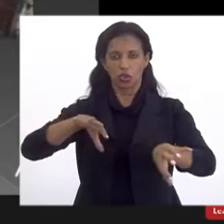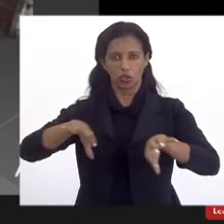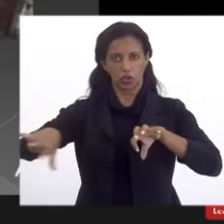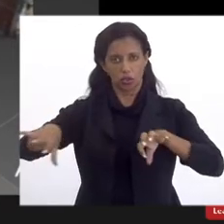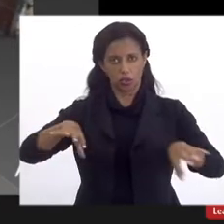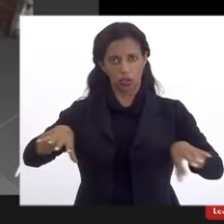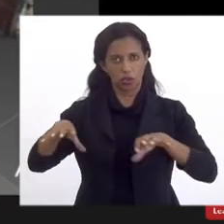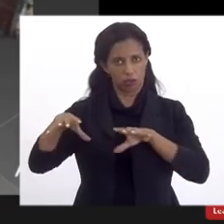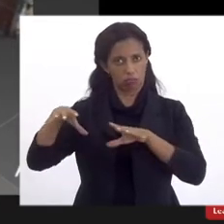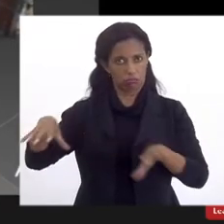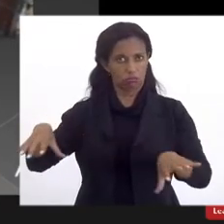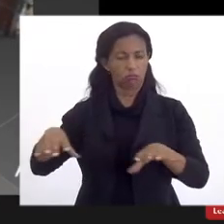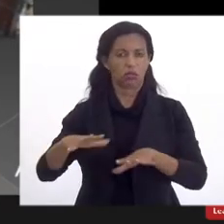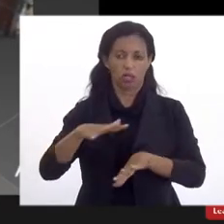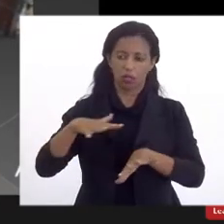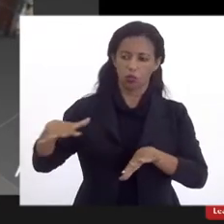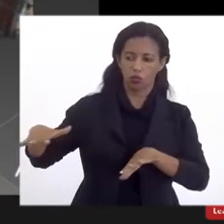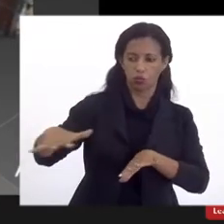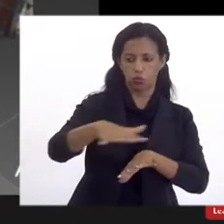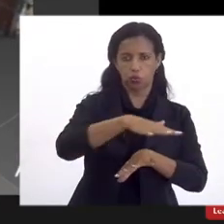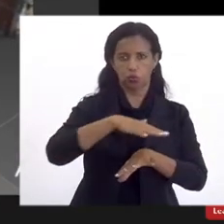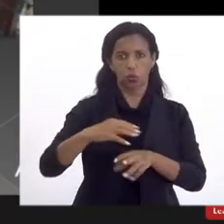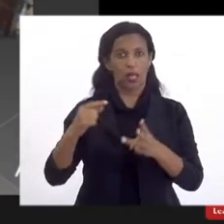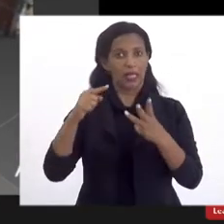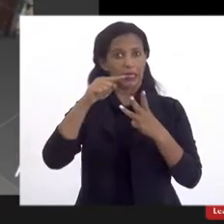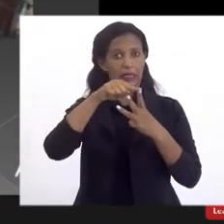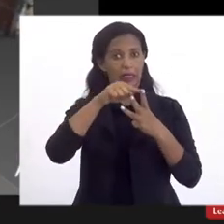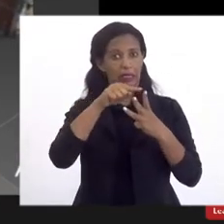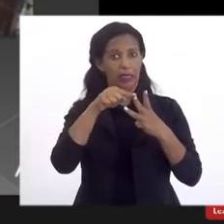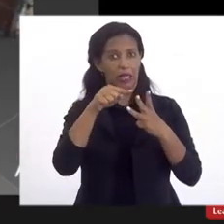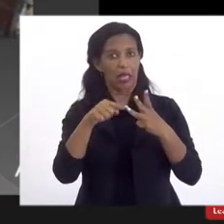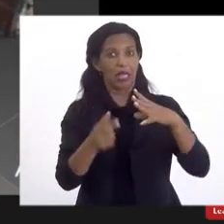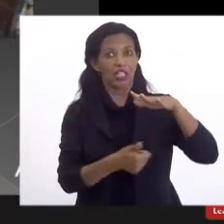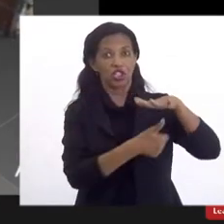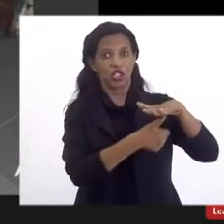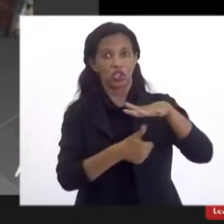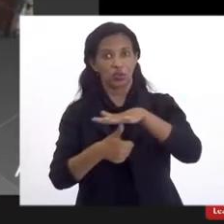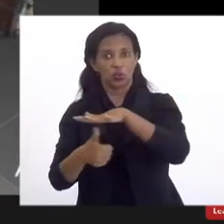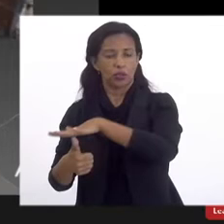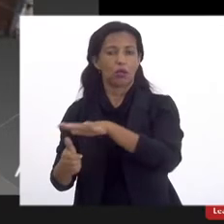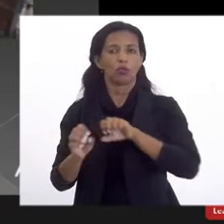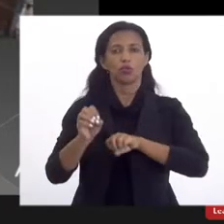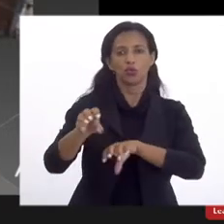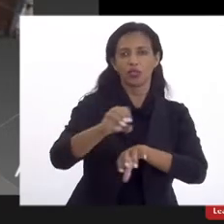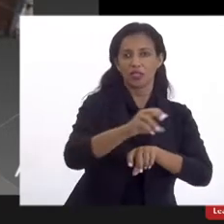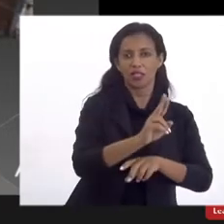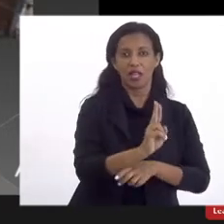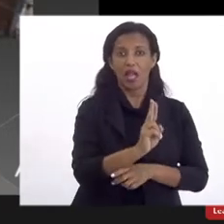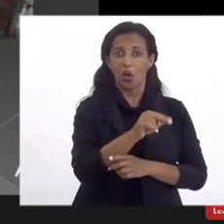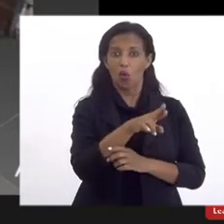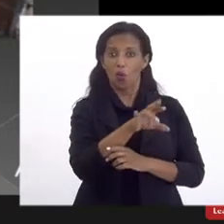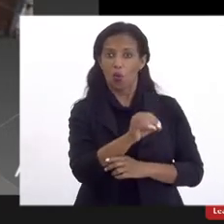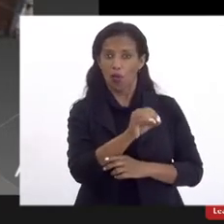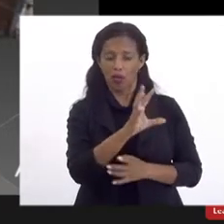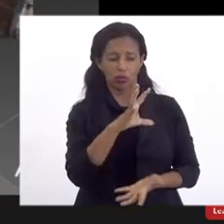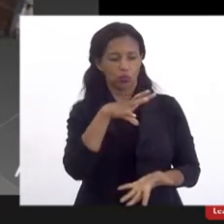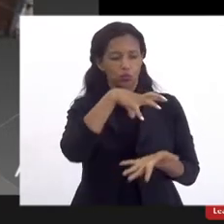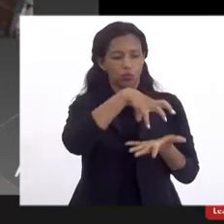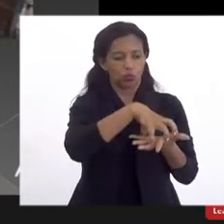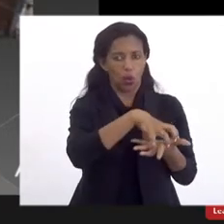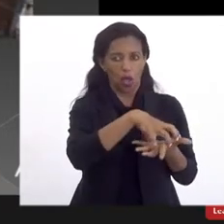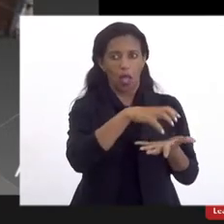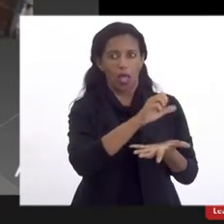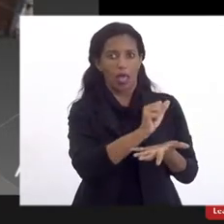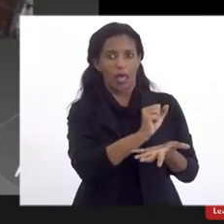complexo, não com três instituições, de ensino, né, a UESO ocupa, o UESO e Sara